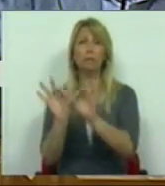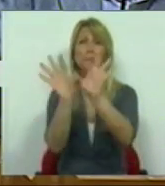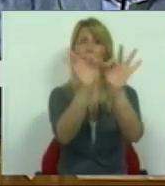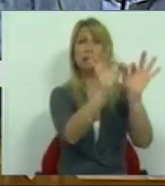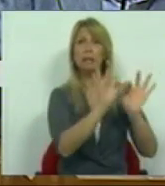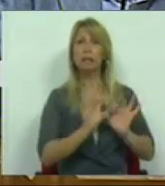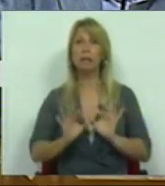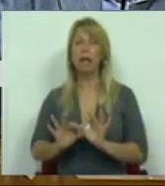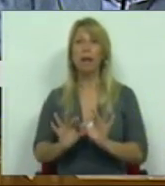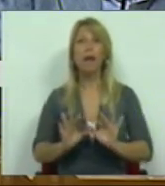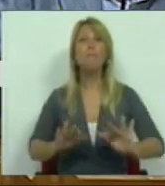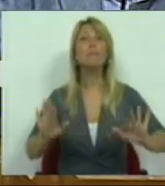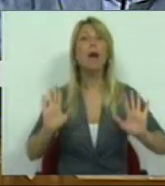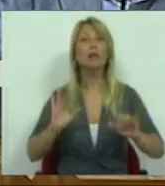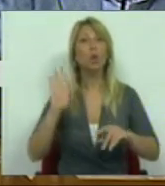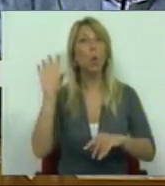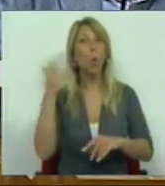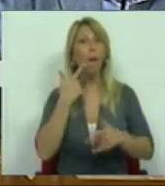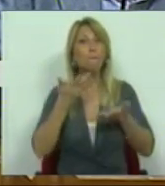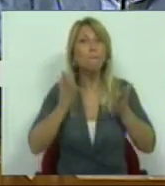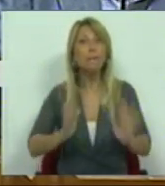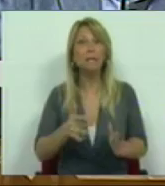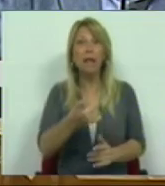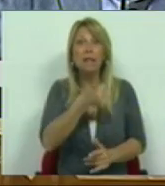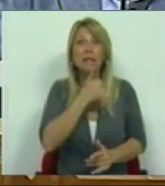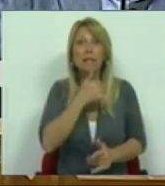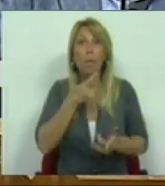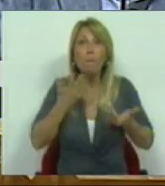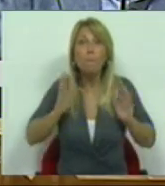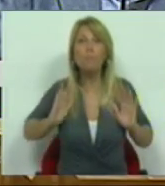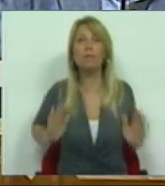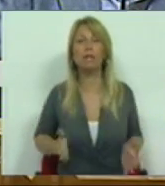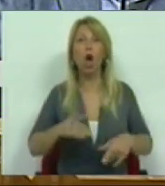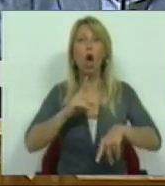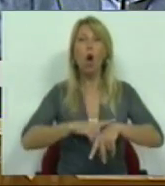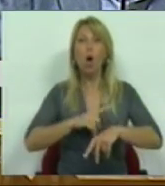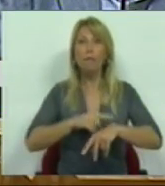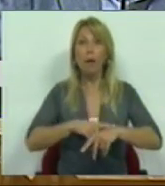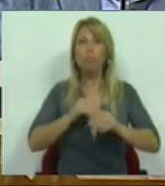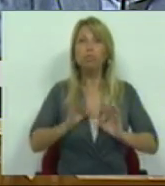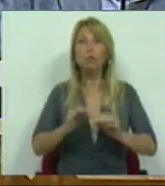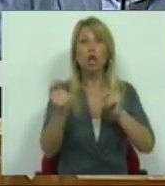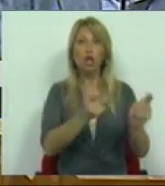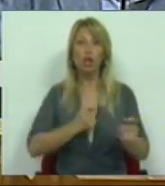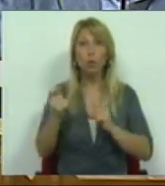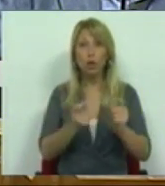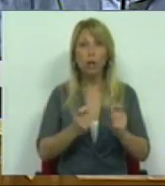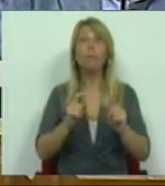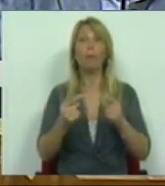mas na hora de tomar decisões, na hora de discutir e aprovar